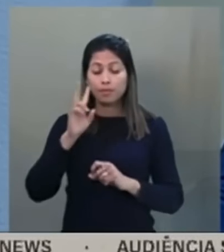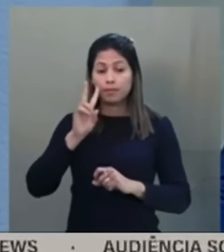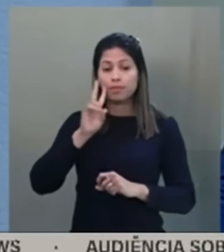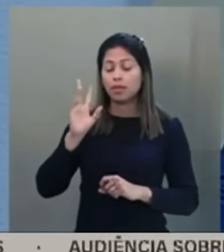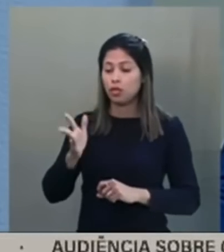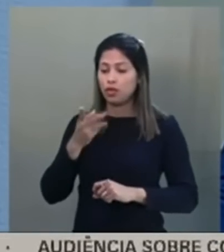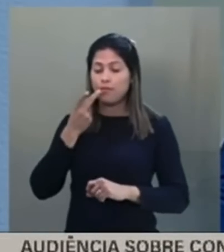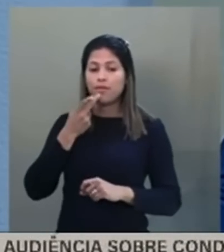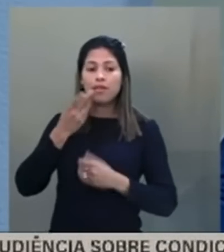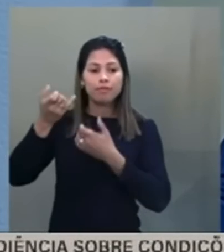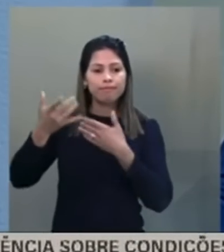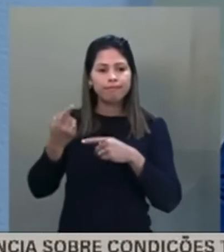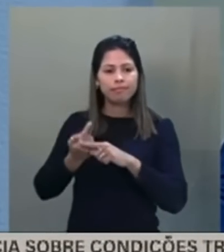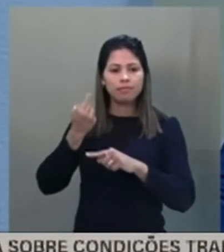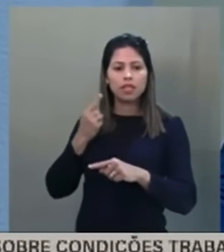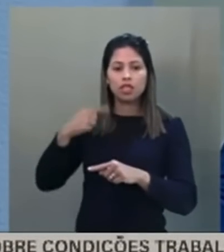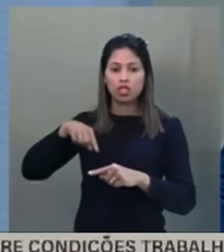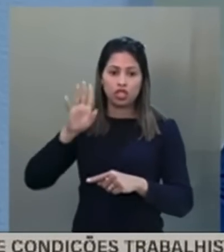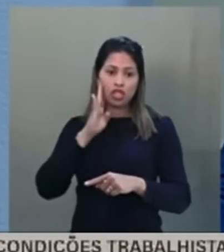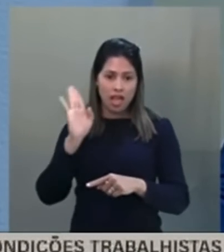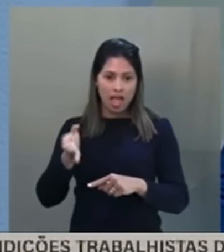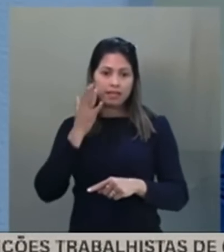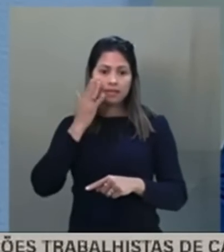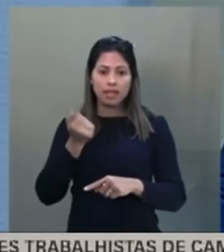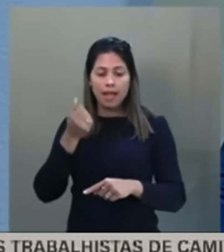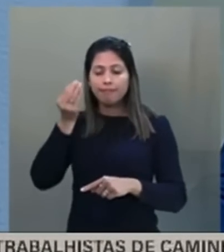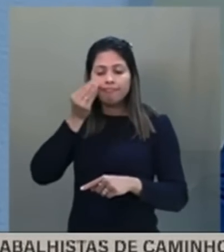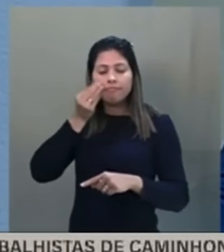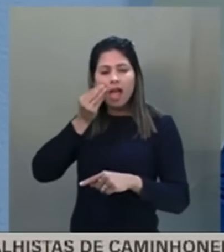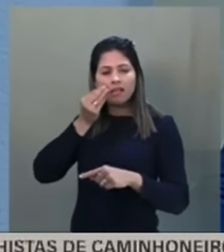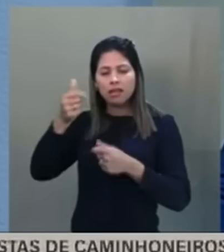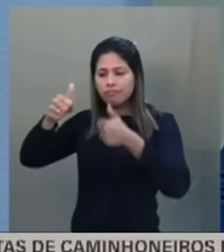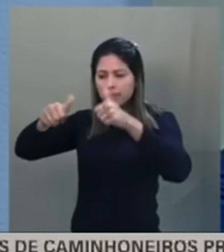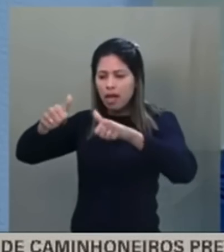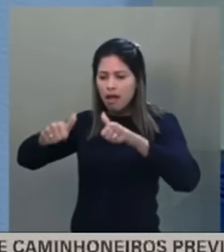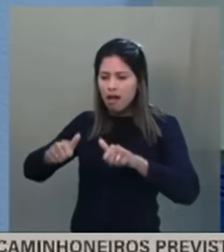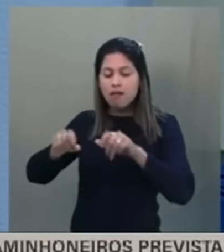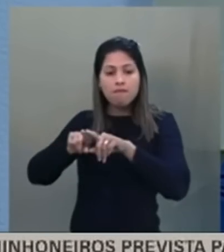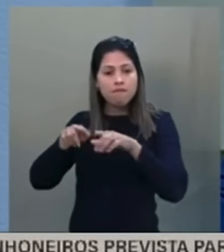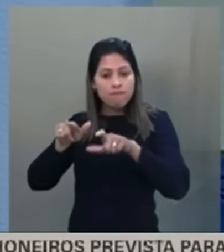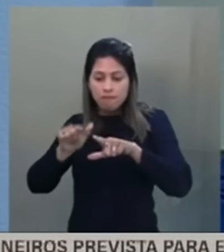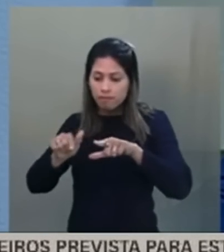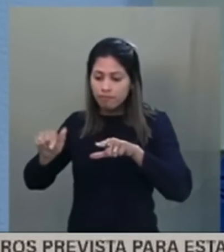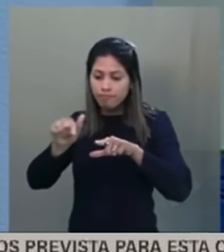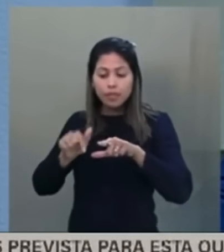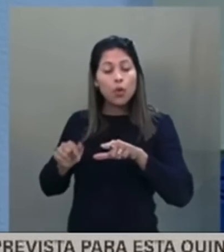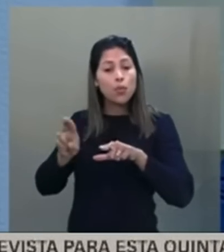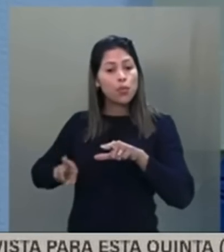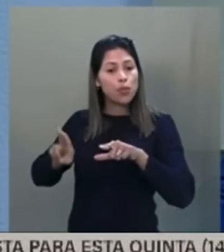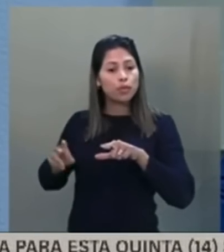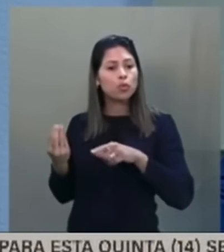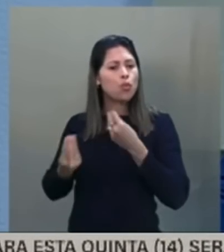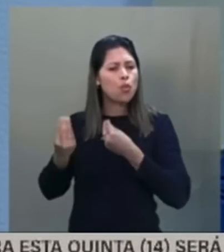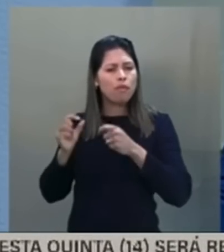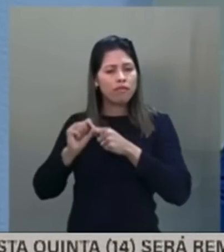o que eu falei atrás, ela prevê o teste das urnas em condições normais de uso. Então, como é que seria um